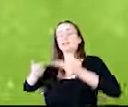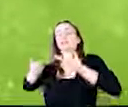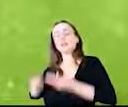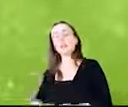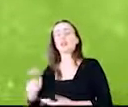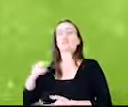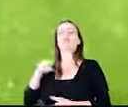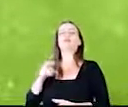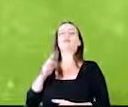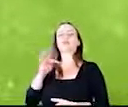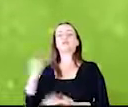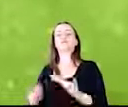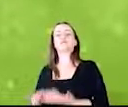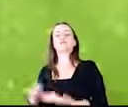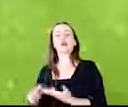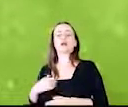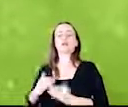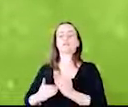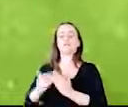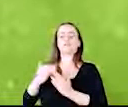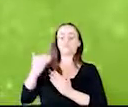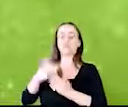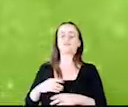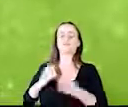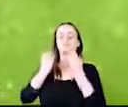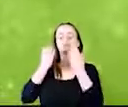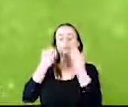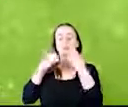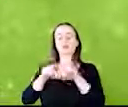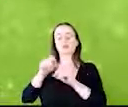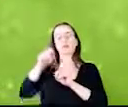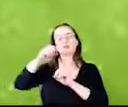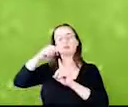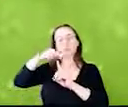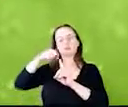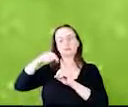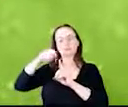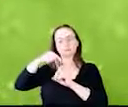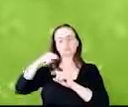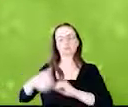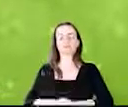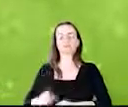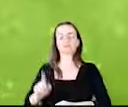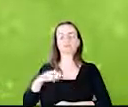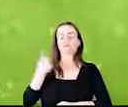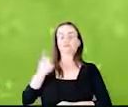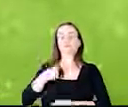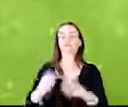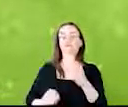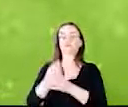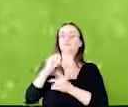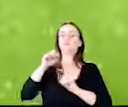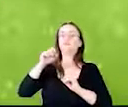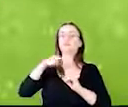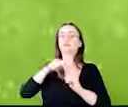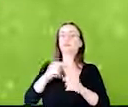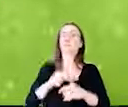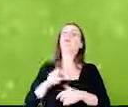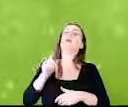contando o aumento de produtividade de milho e o aumento de produtividade da soja. A nossa produção de grãos por hectare aumentou 167%.